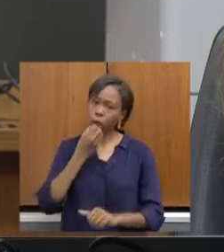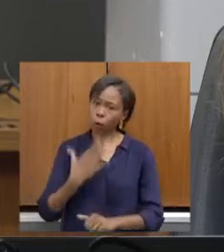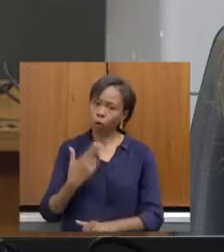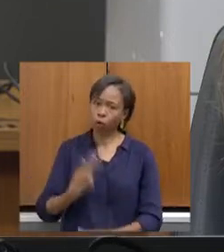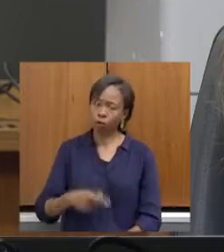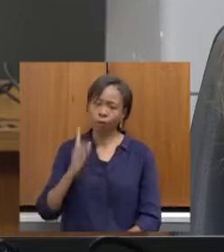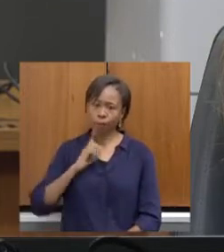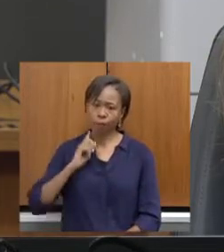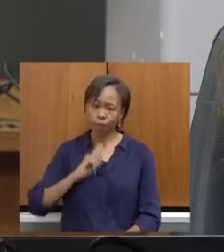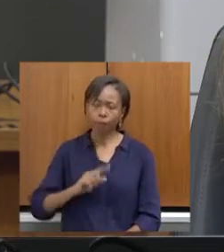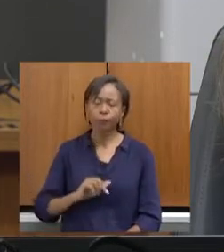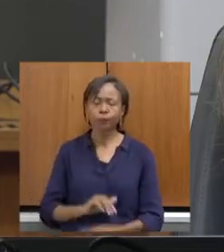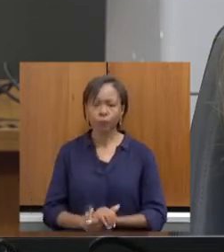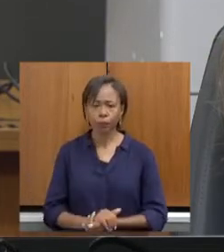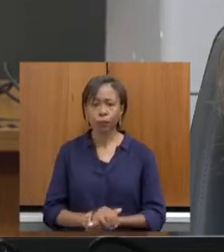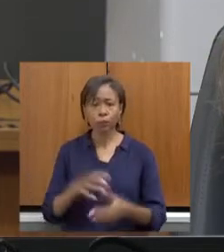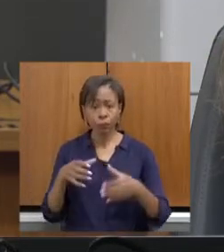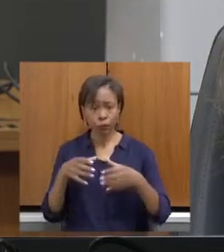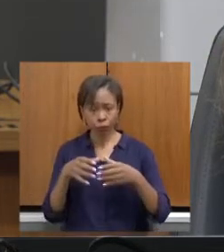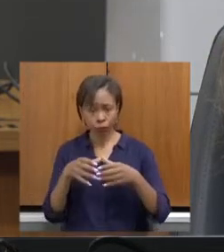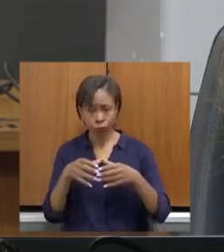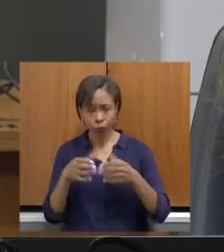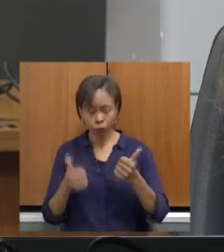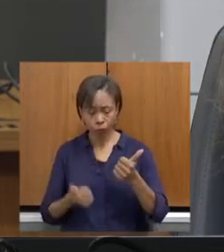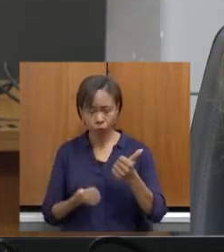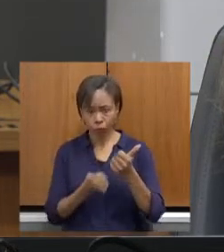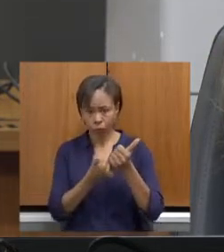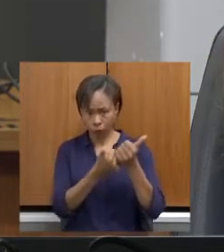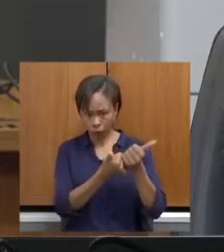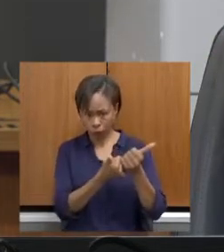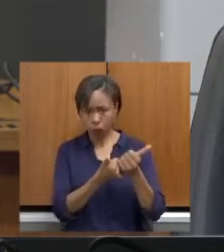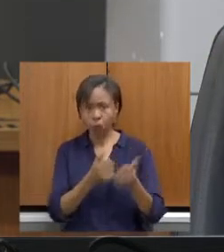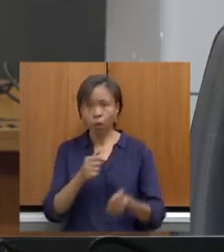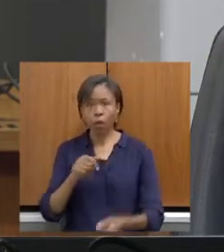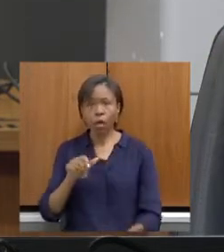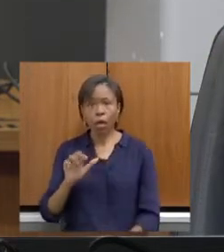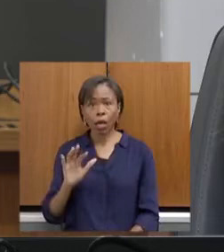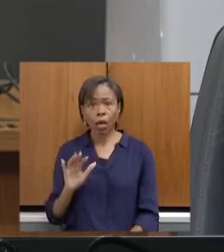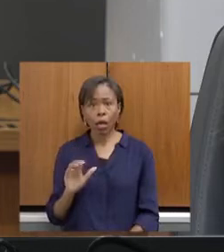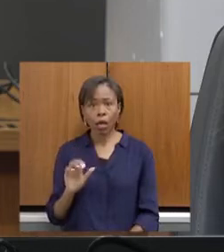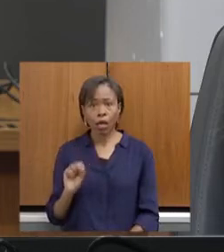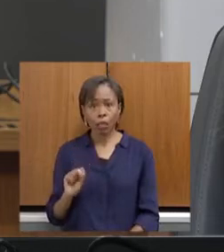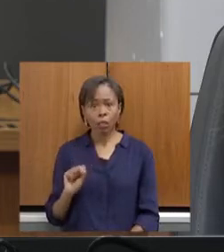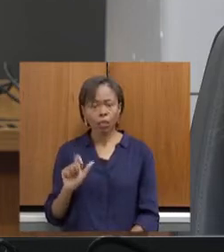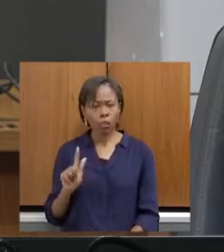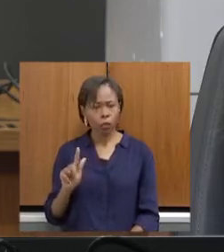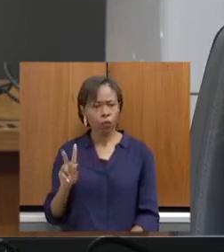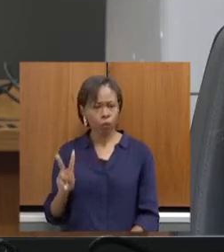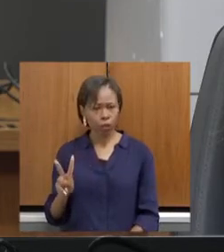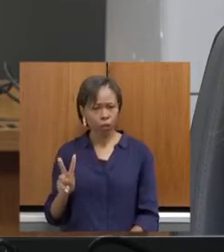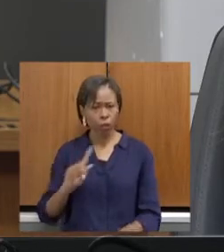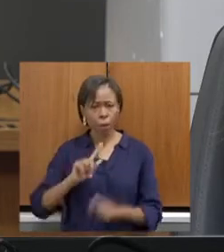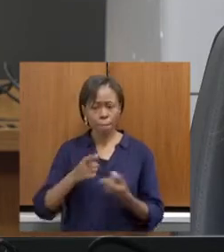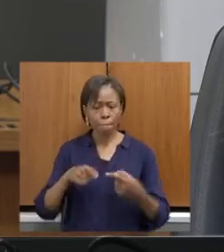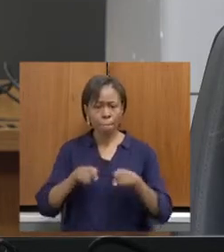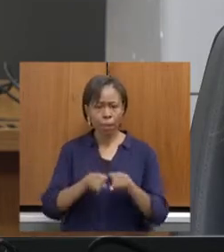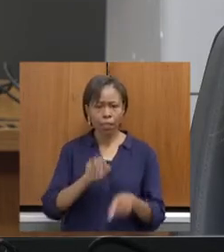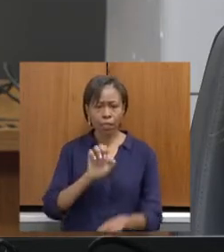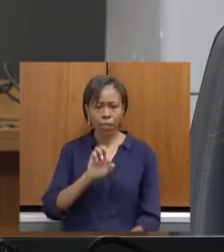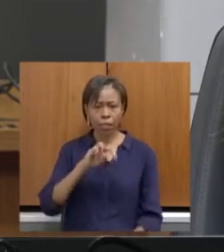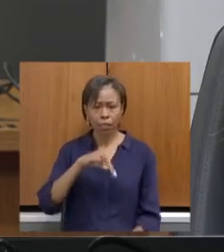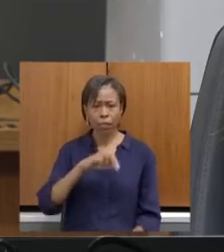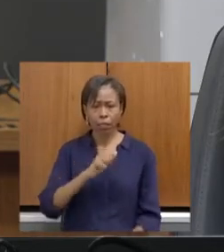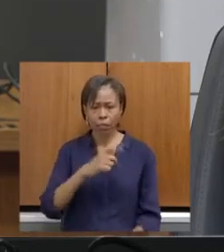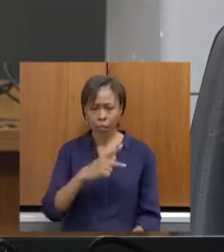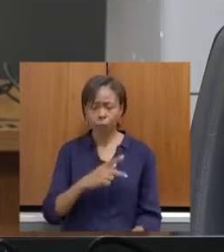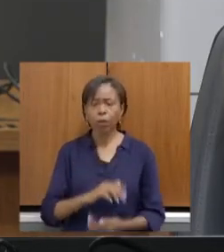Essa assessoria que nós recebemos da FGV Clear com apoio da ENAP, ela consistiu em 13